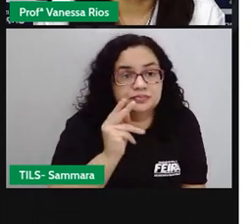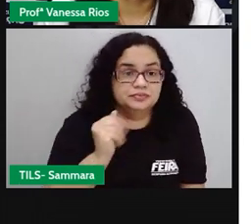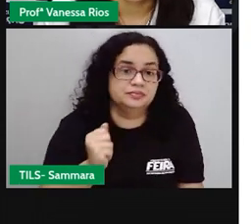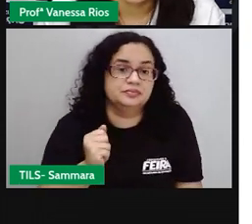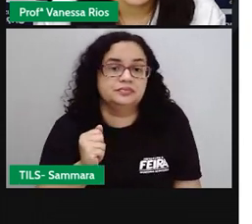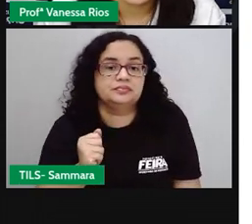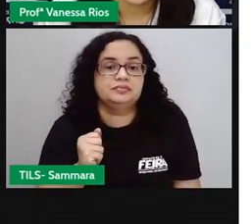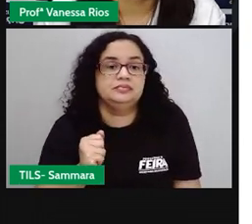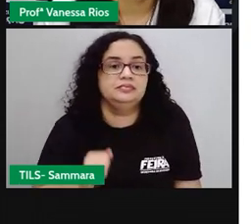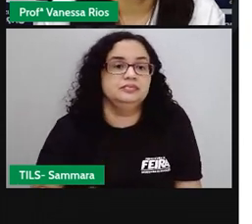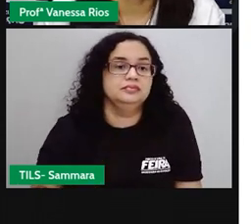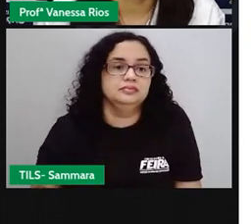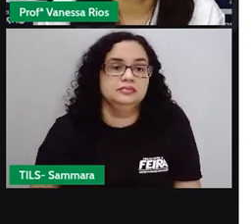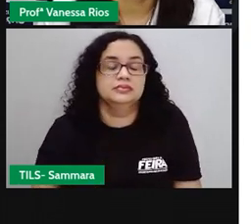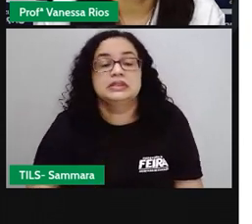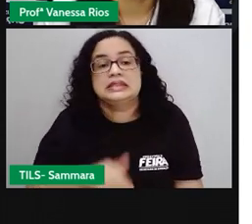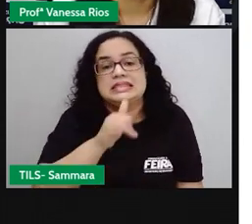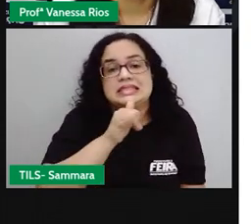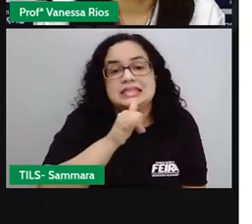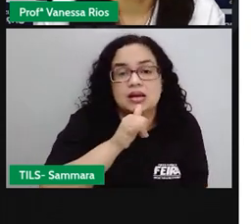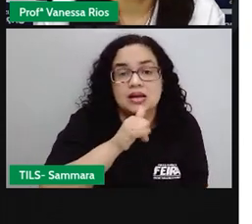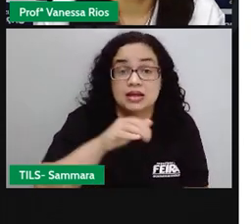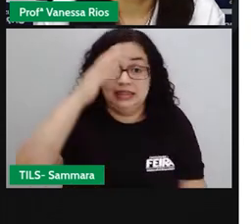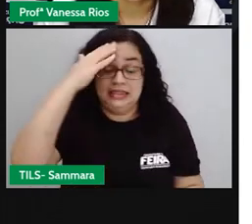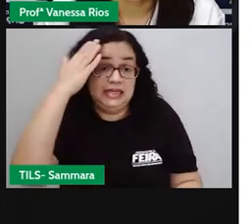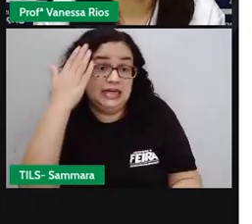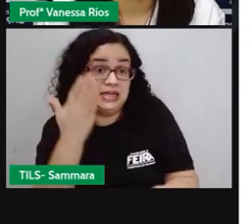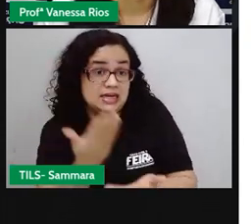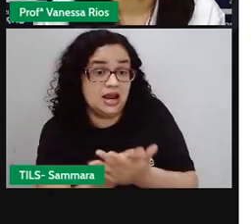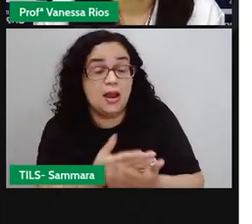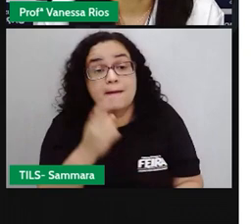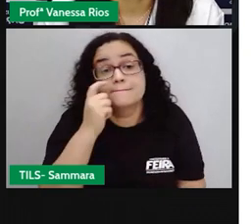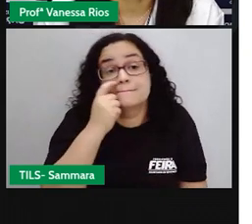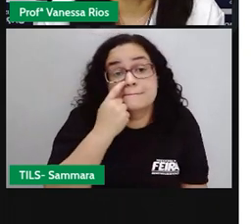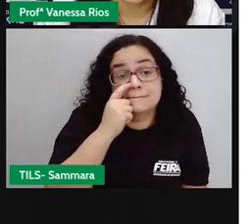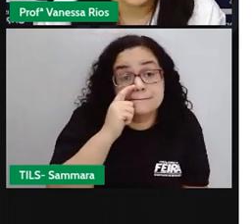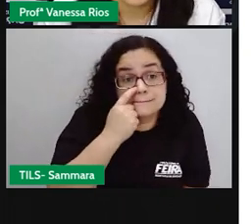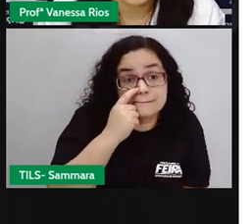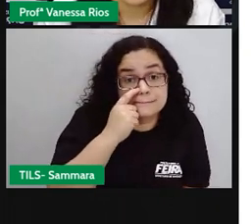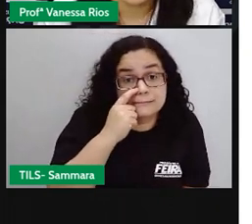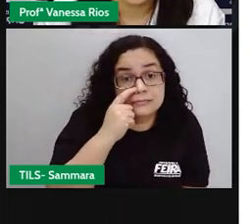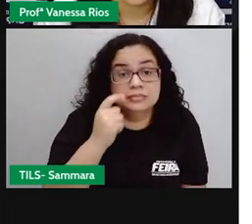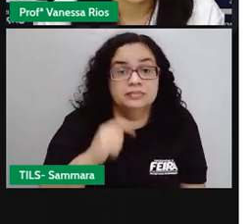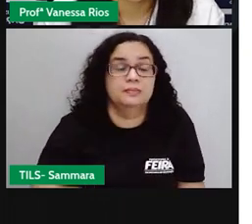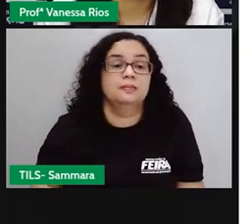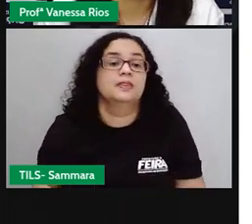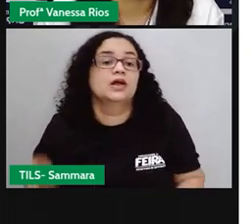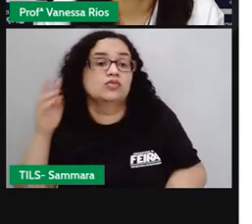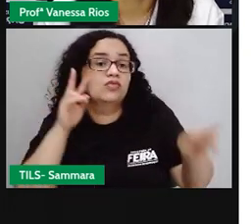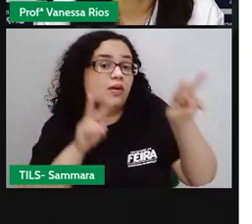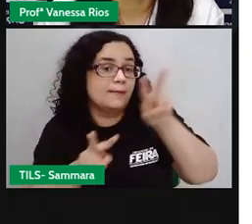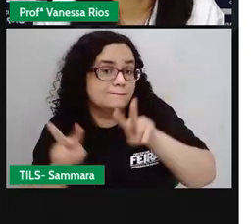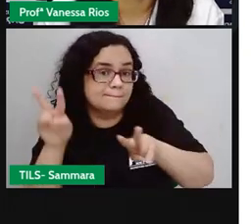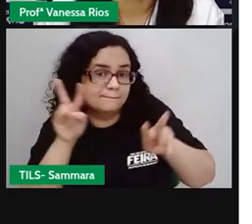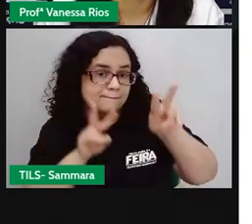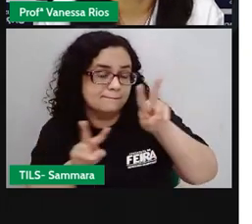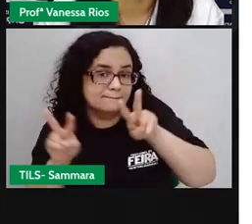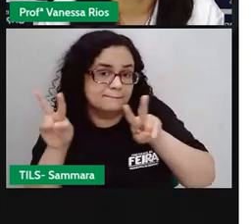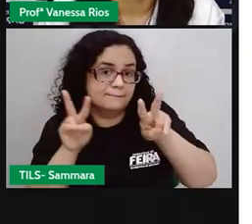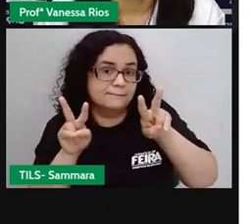concluída. Exemplo acreditei em bruxas. Observem aí